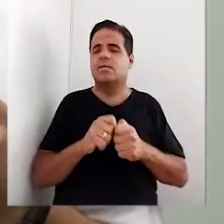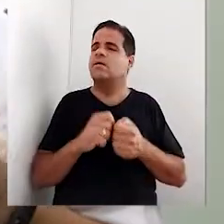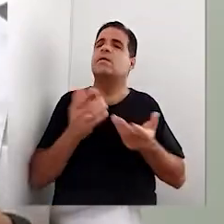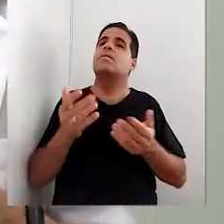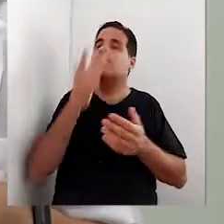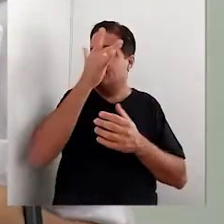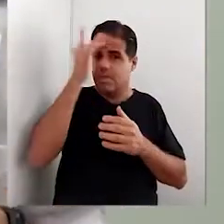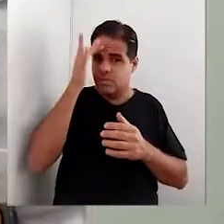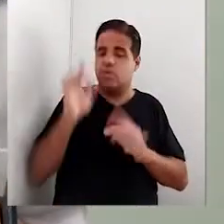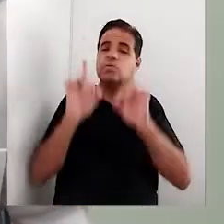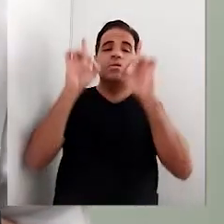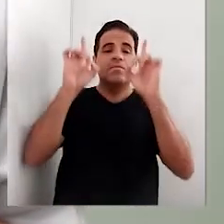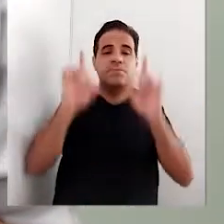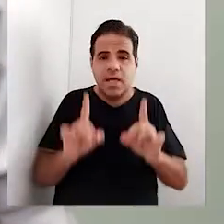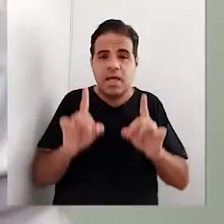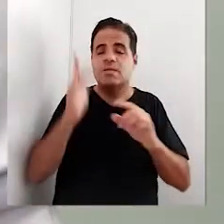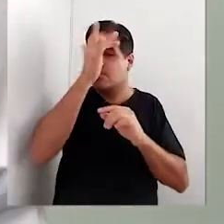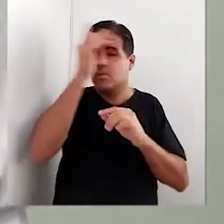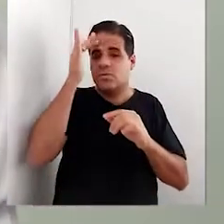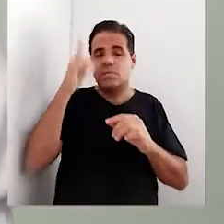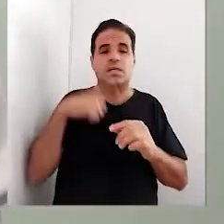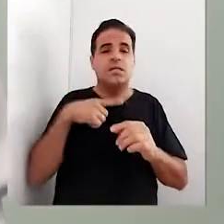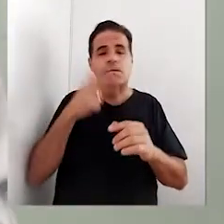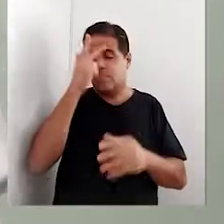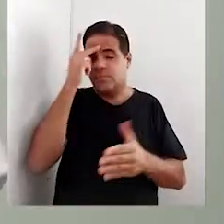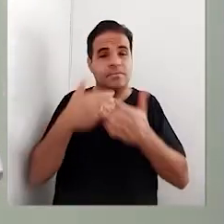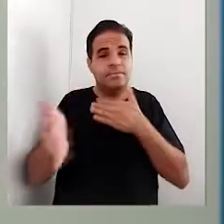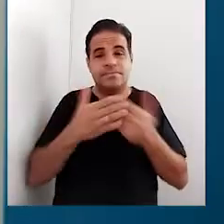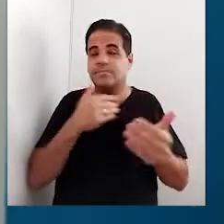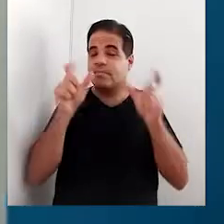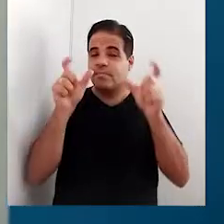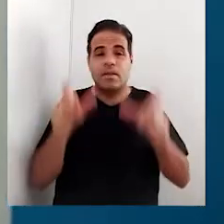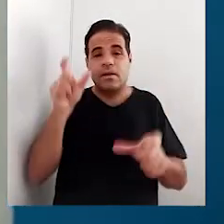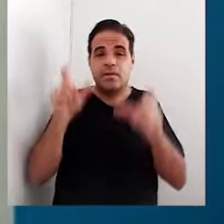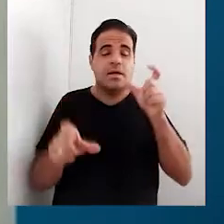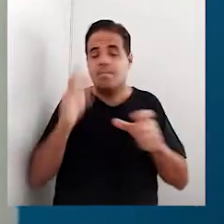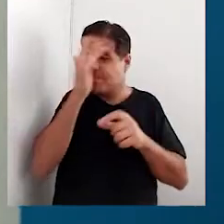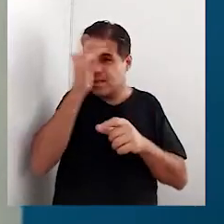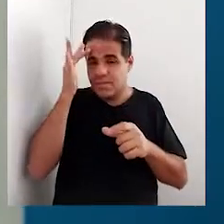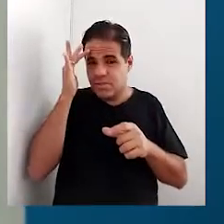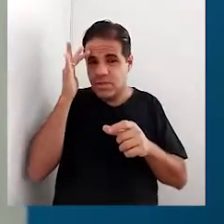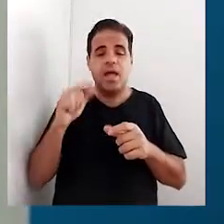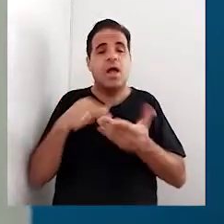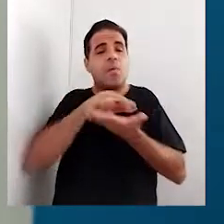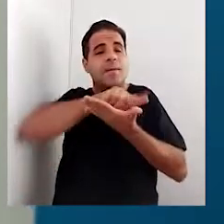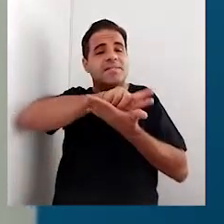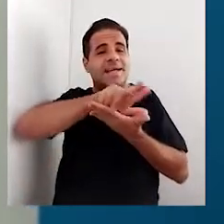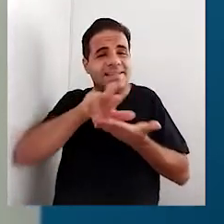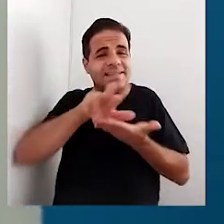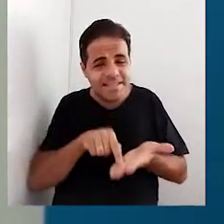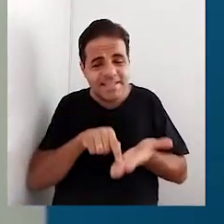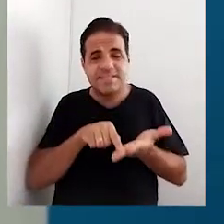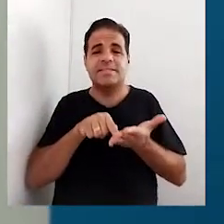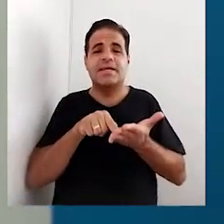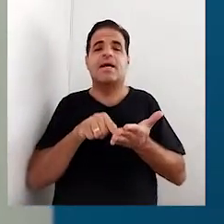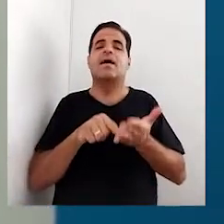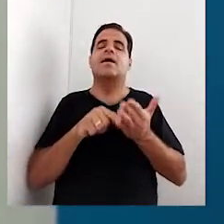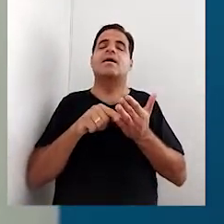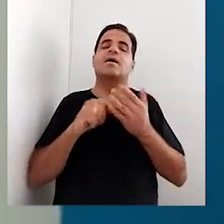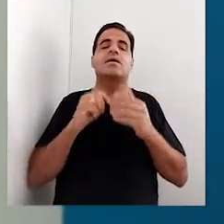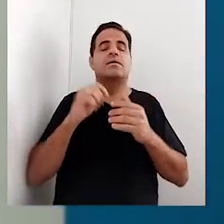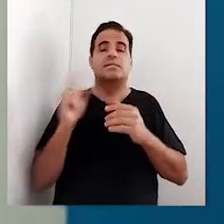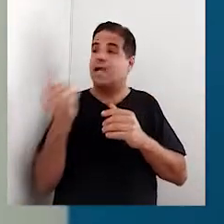Isso mesmo, Dani. Pessoas com deficiência são pessoas como qualquer um de nós. A deficiência é apenas uma das características delas,